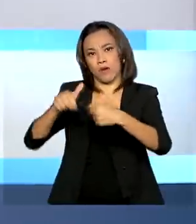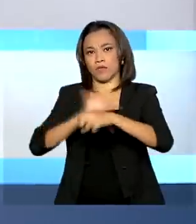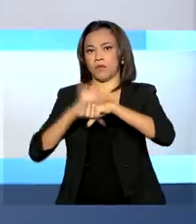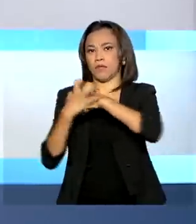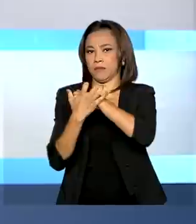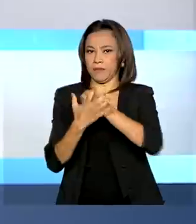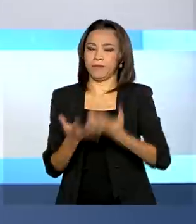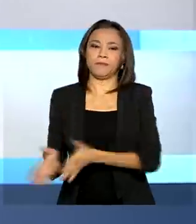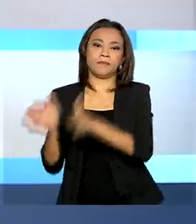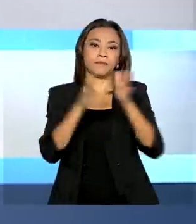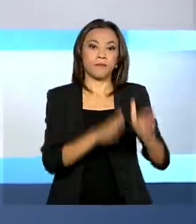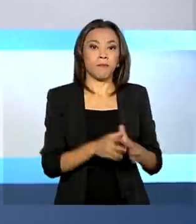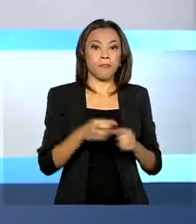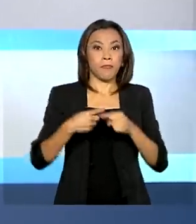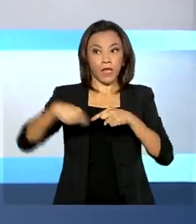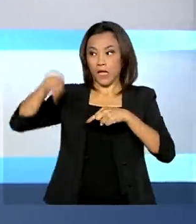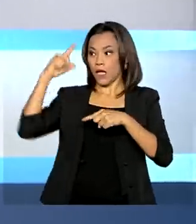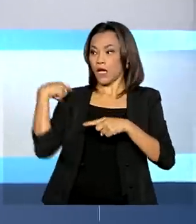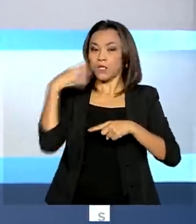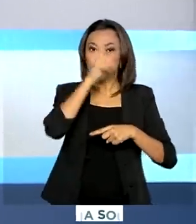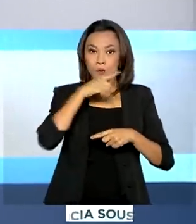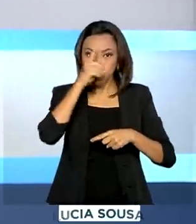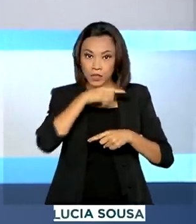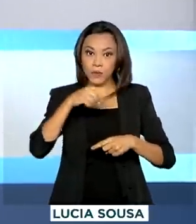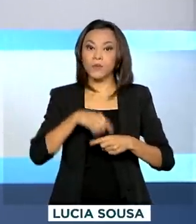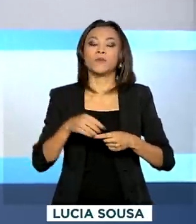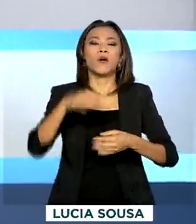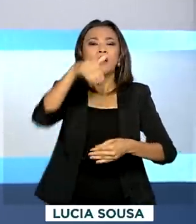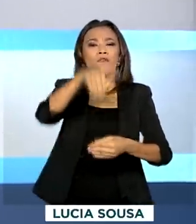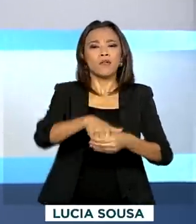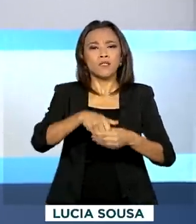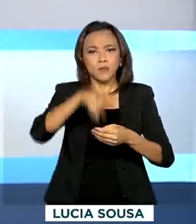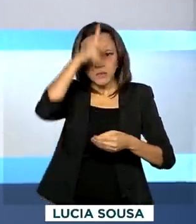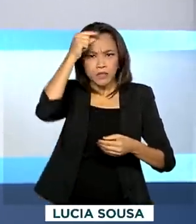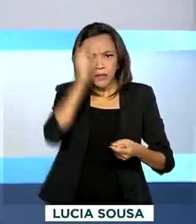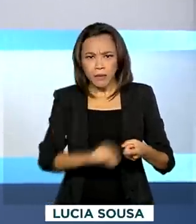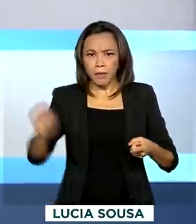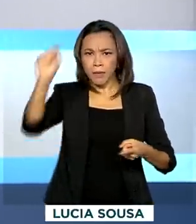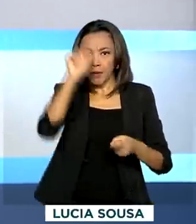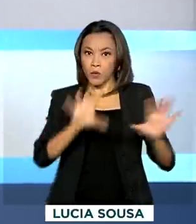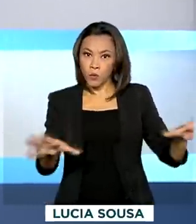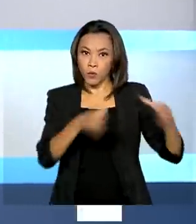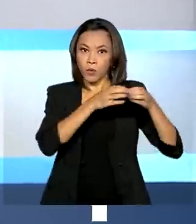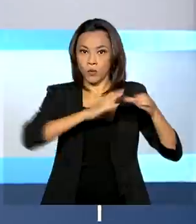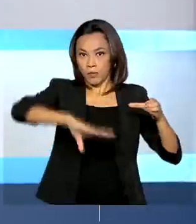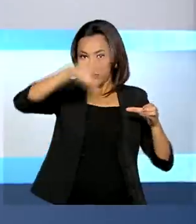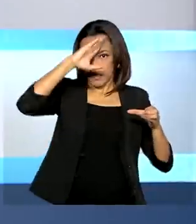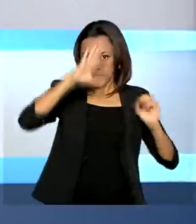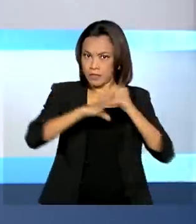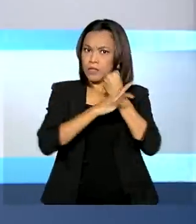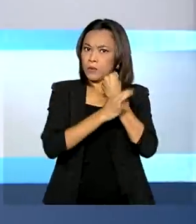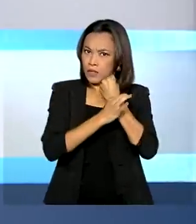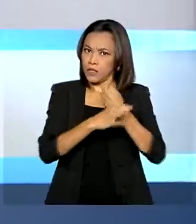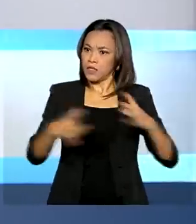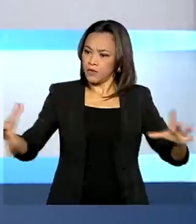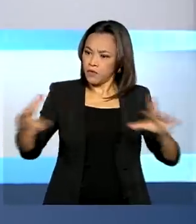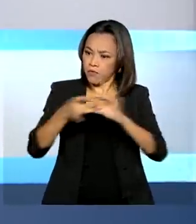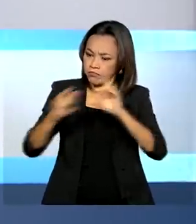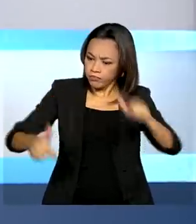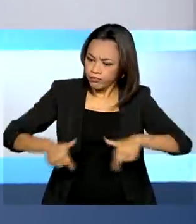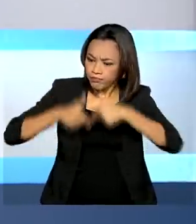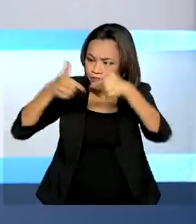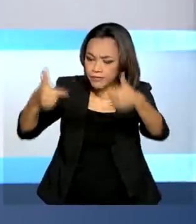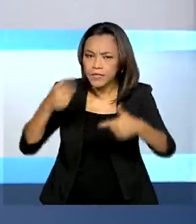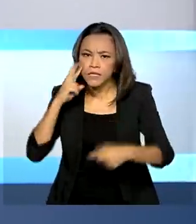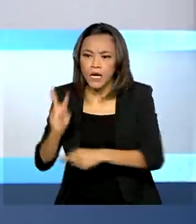E neste domingo de eleições municipais, as forças de segurança pública atuaram de forma conjunta e acompanharam tudo